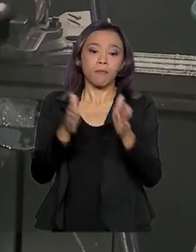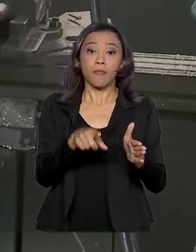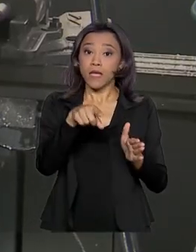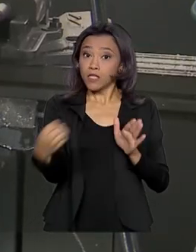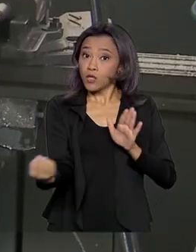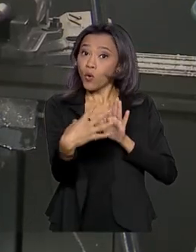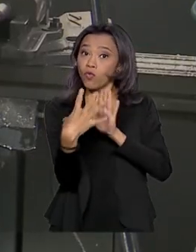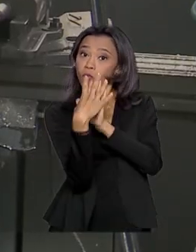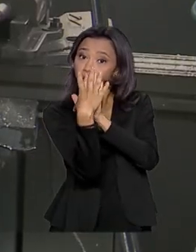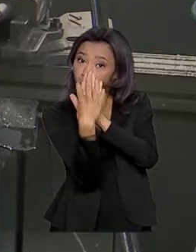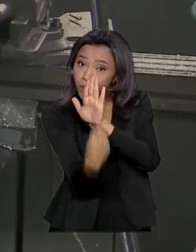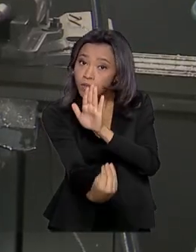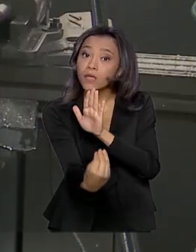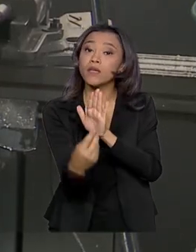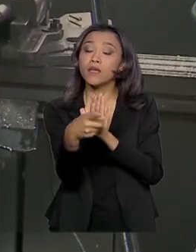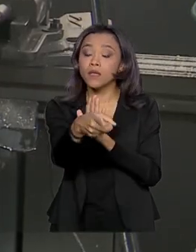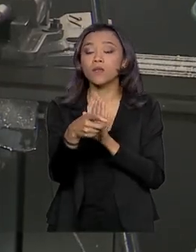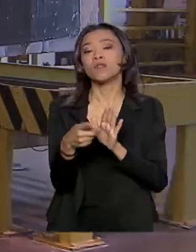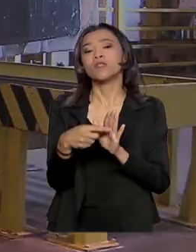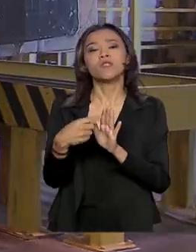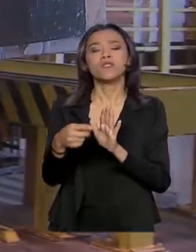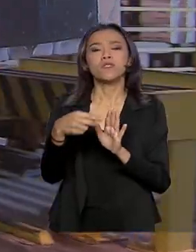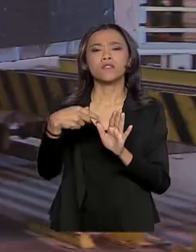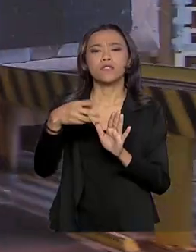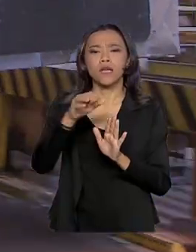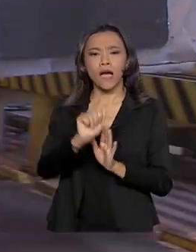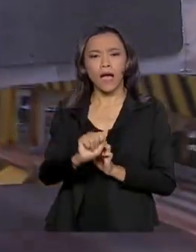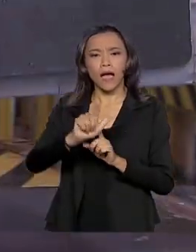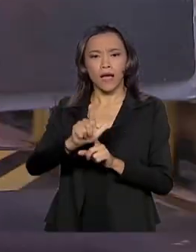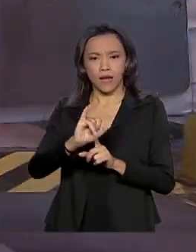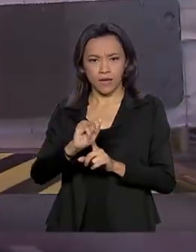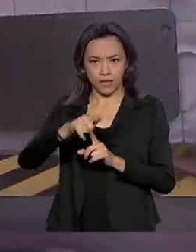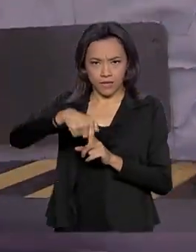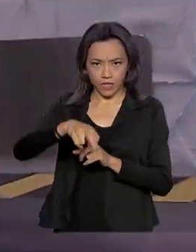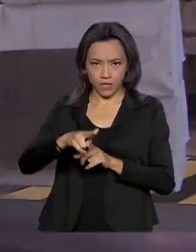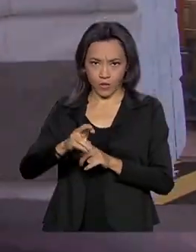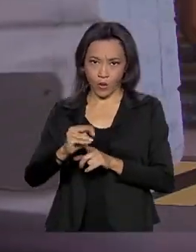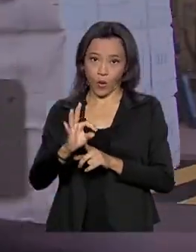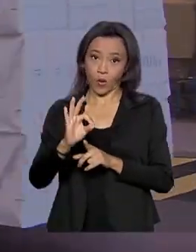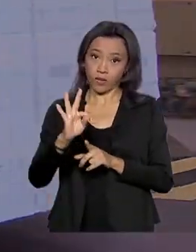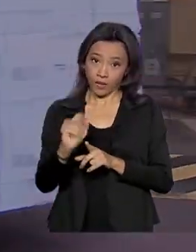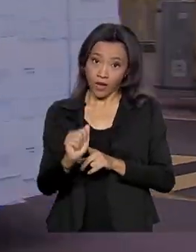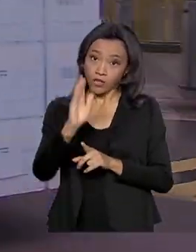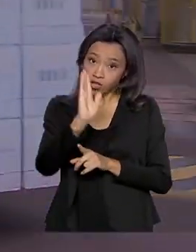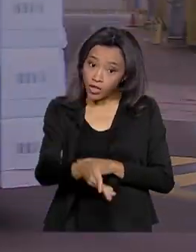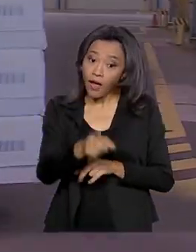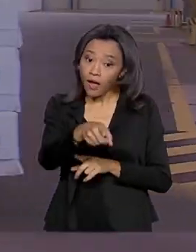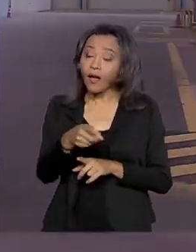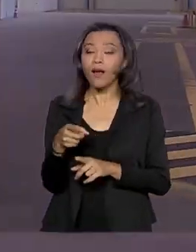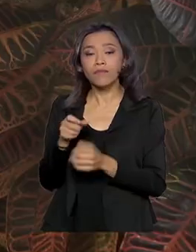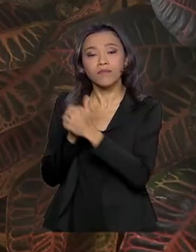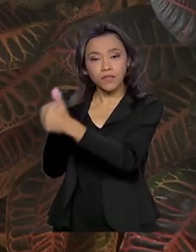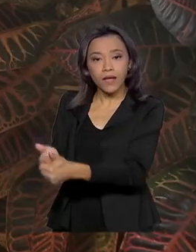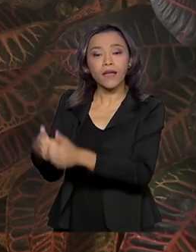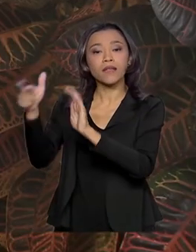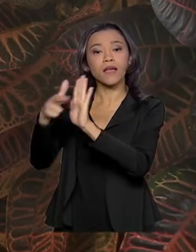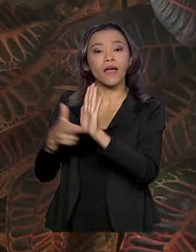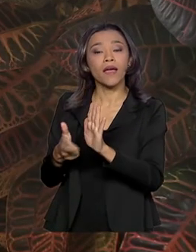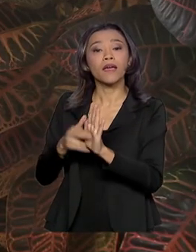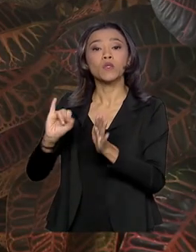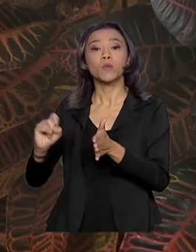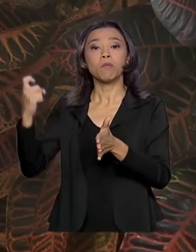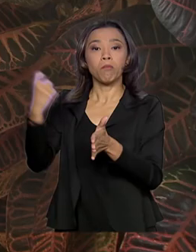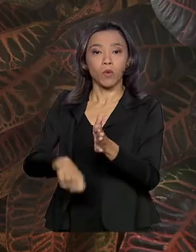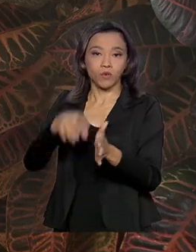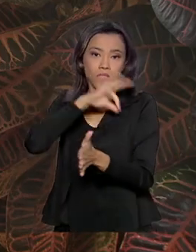alíquotas de contribuição da nova Previdência é semelhante ao já adotado na cobrança do imposto de renda. O imposto de renda